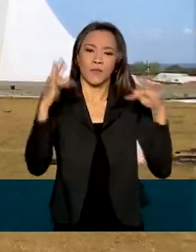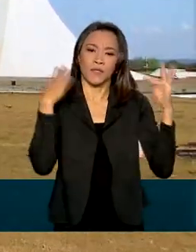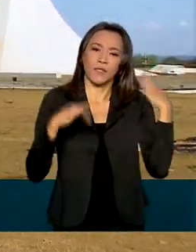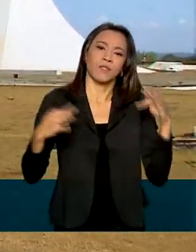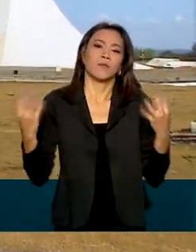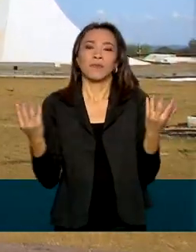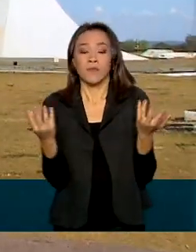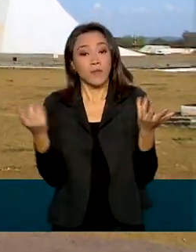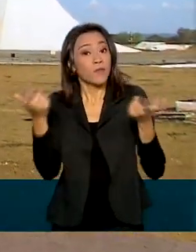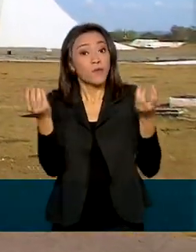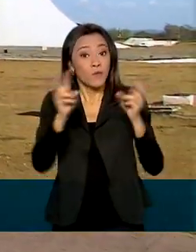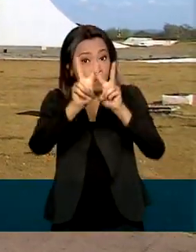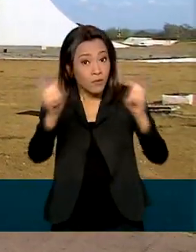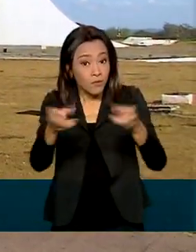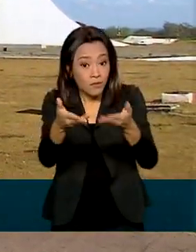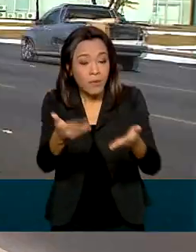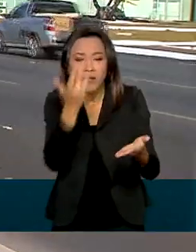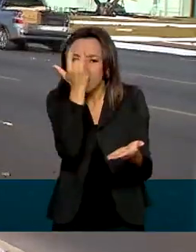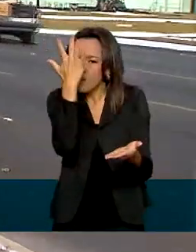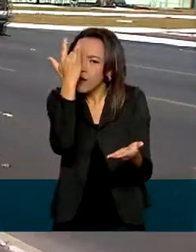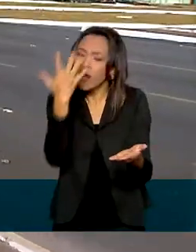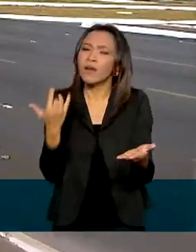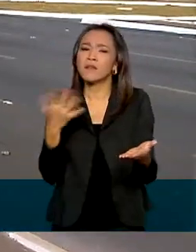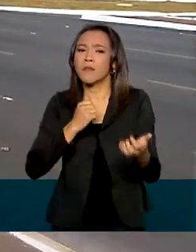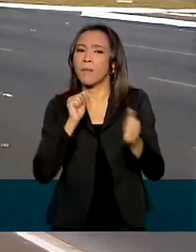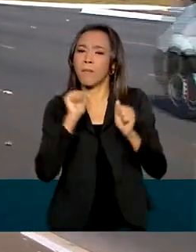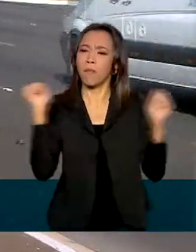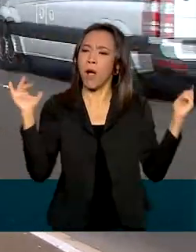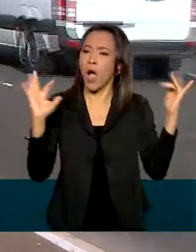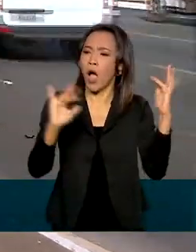adequada para facilitar a movimentação de visitantes.